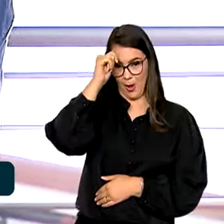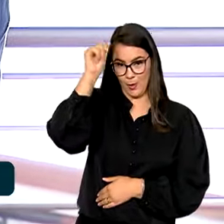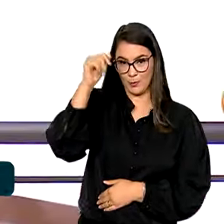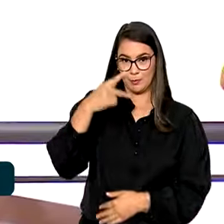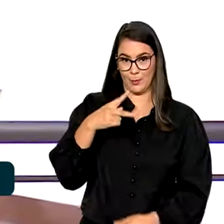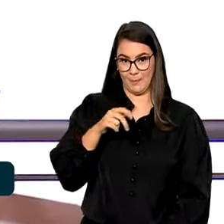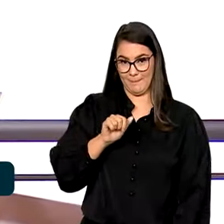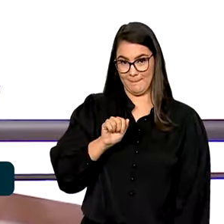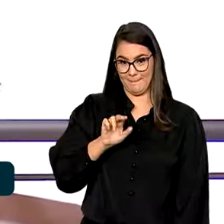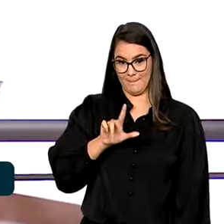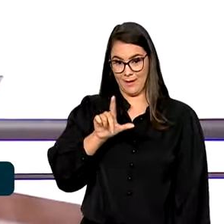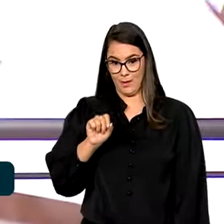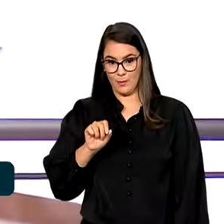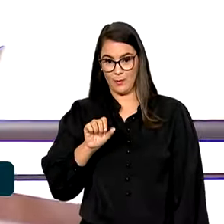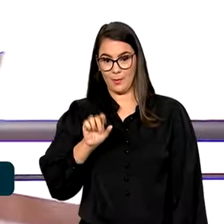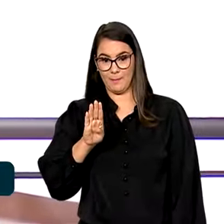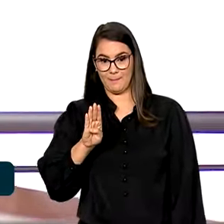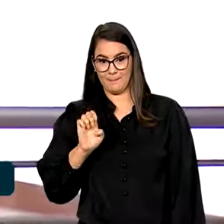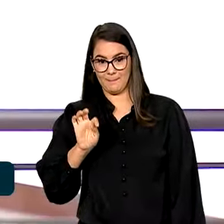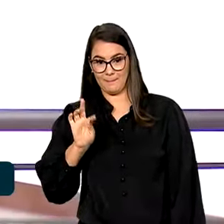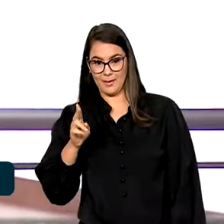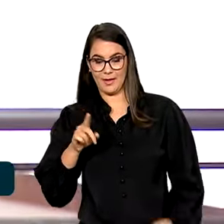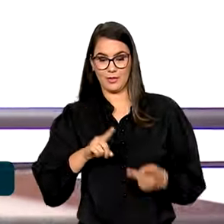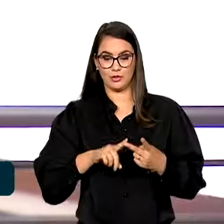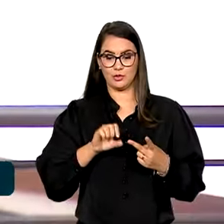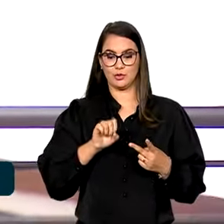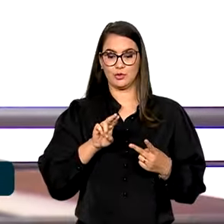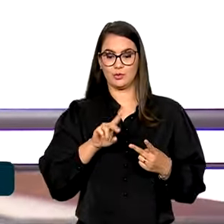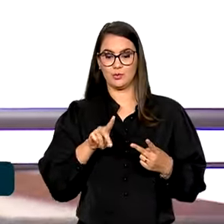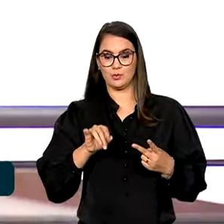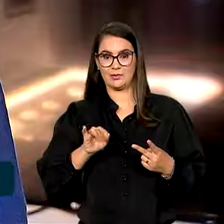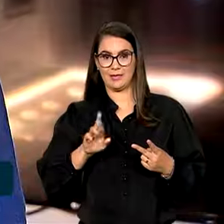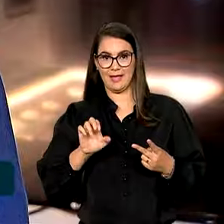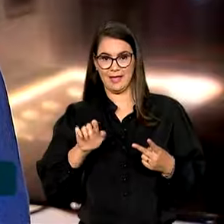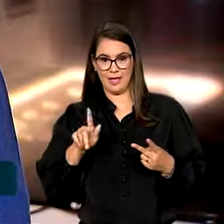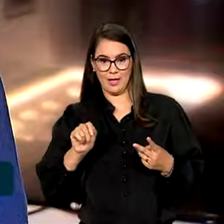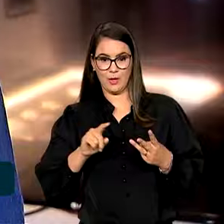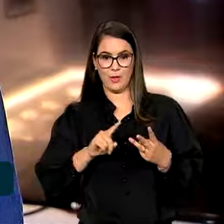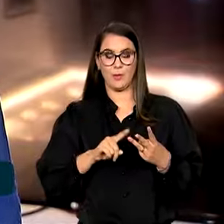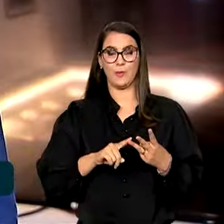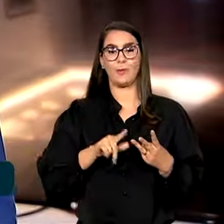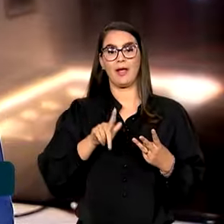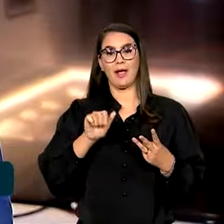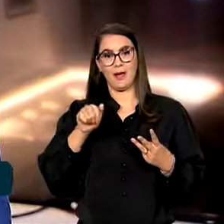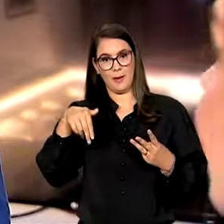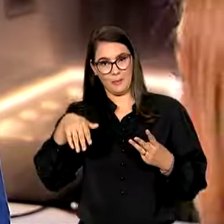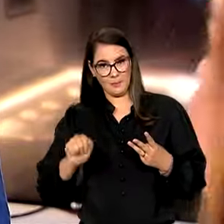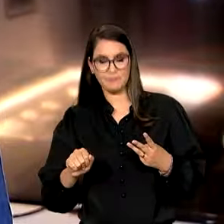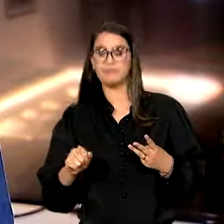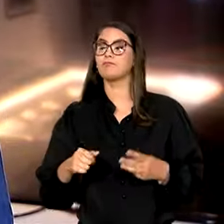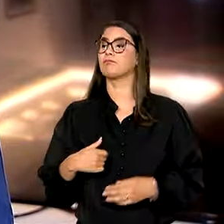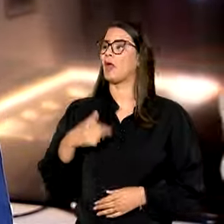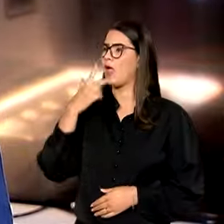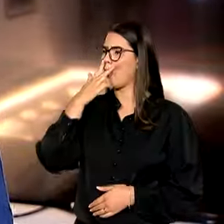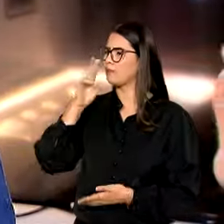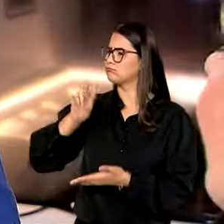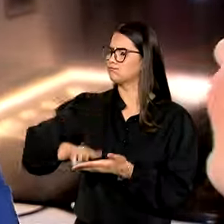Paulo Betti, Suzy Rego e a escritora Gisele Gama. Eu acho a leitura fundamental, realmente. Eu acho que